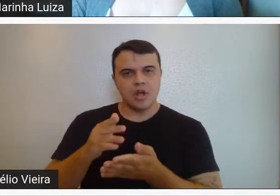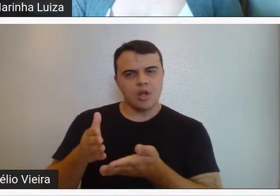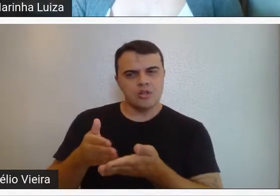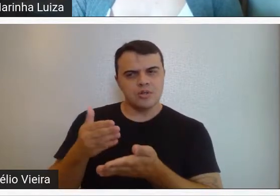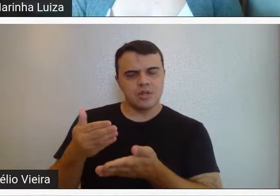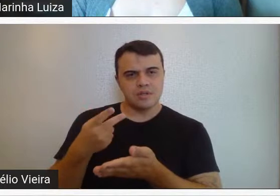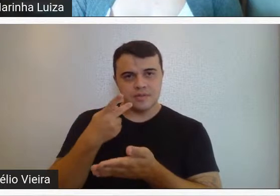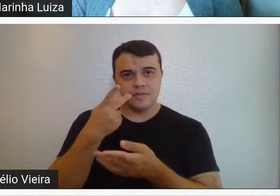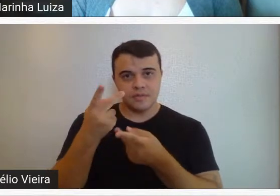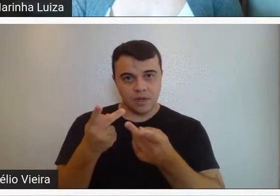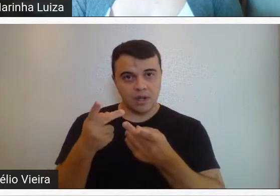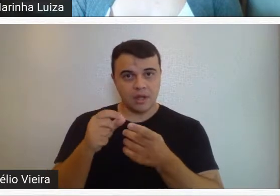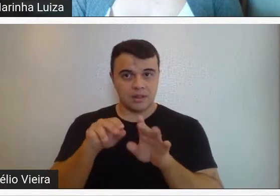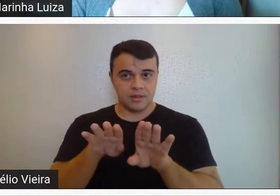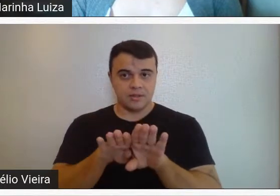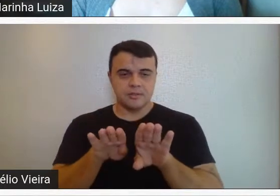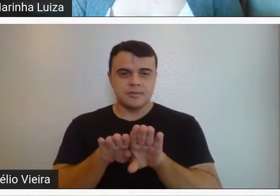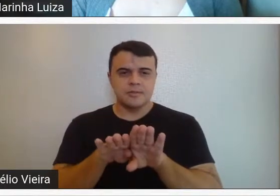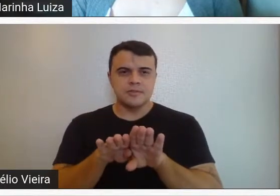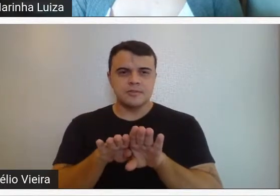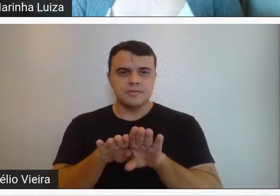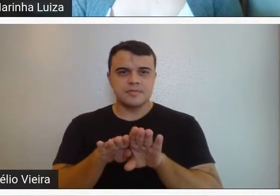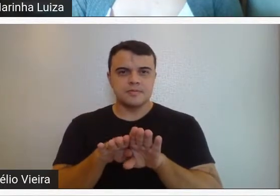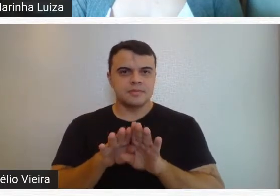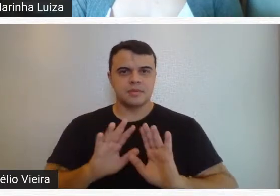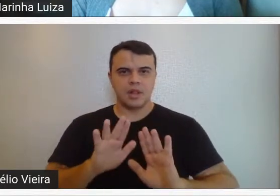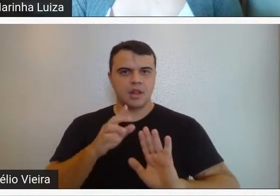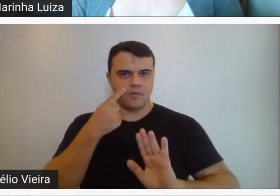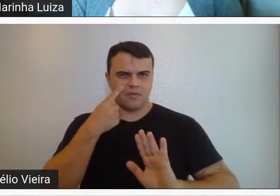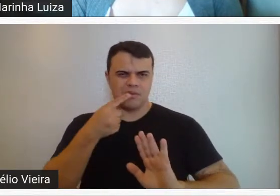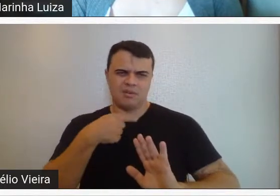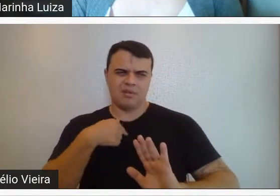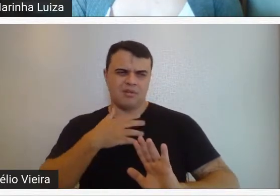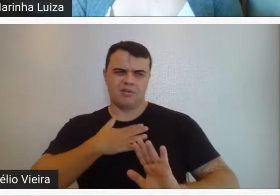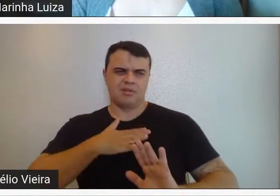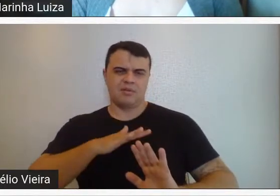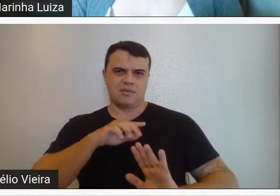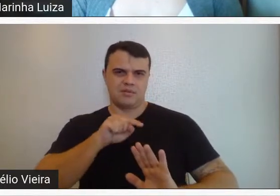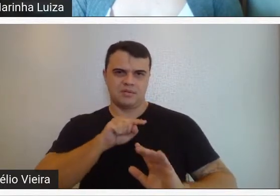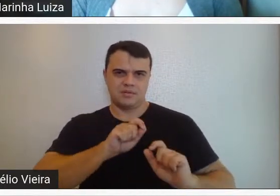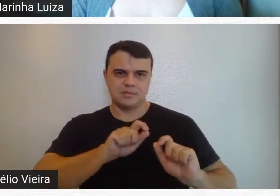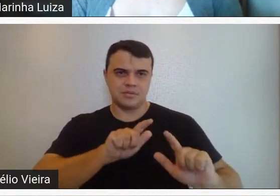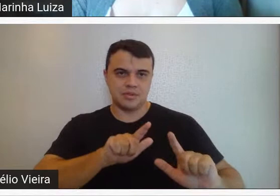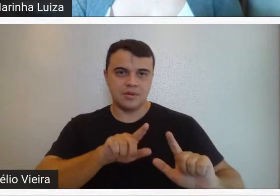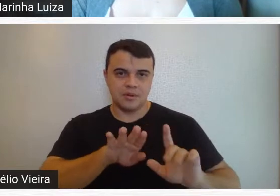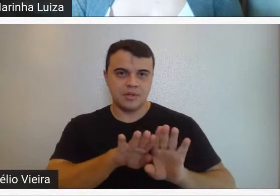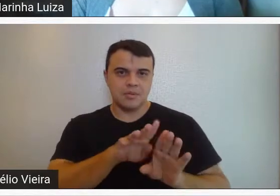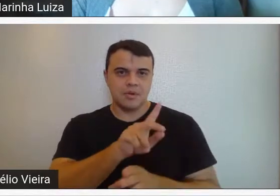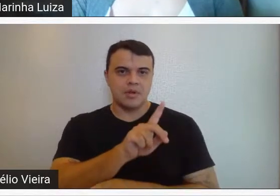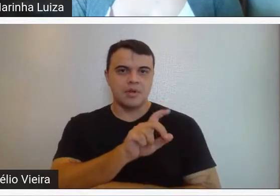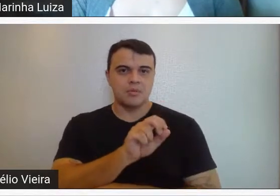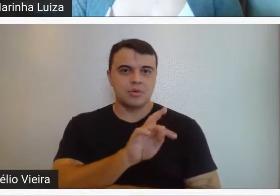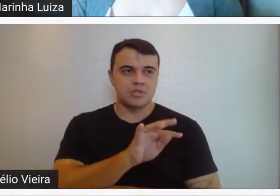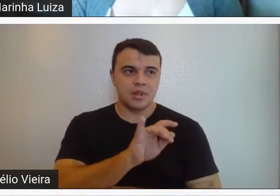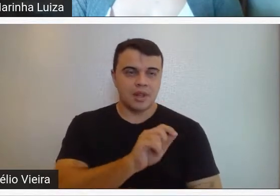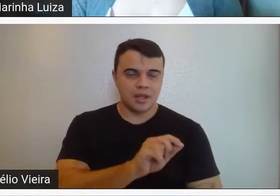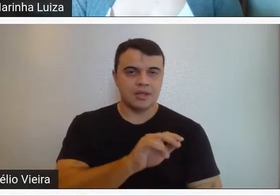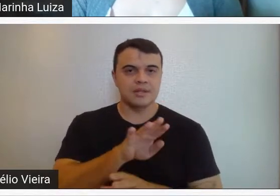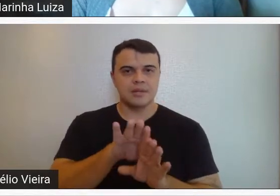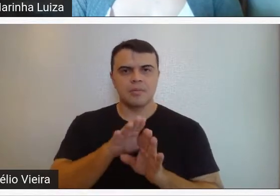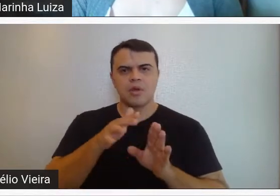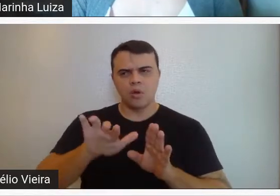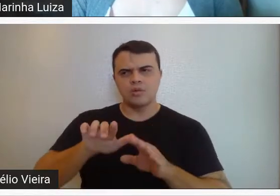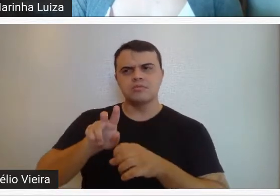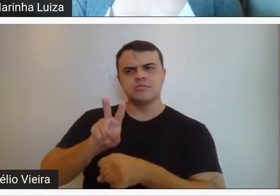um dos críticos que na imprensa não viu com bons olhos a exposição da obra do Portinari, mas também tinha uns que